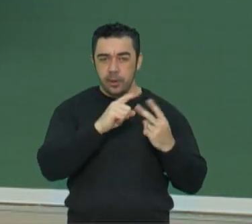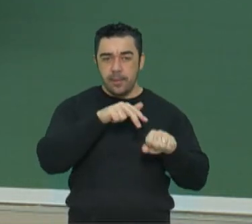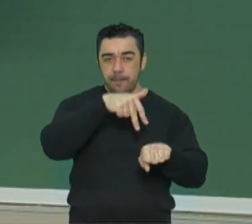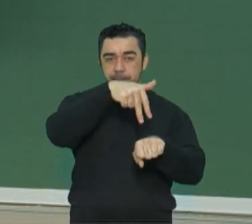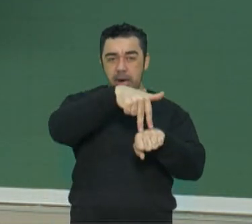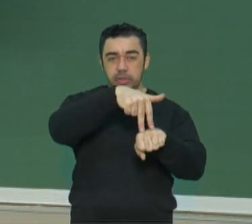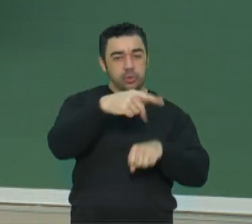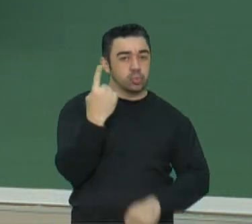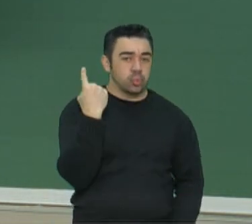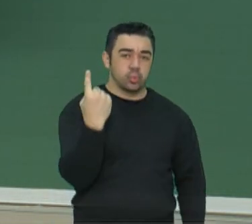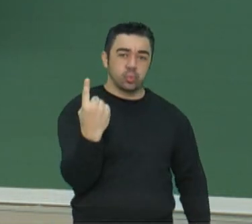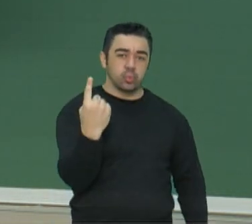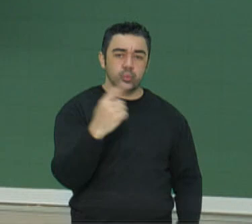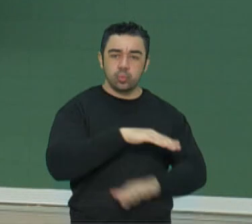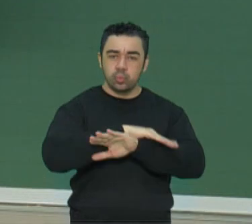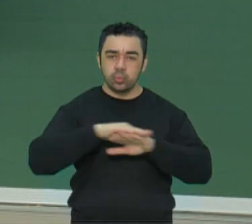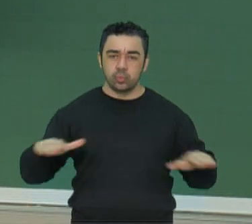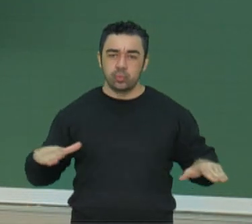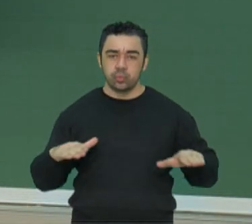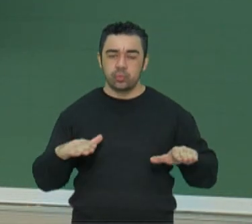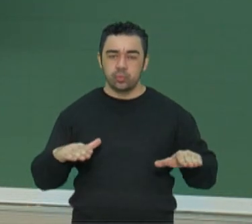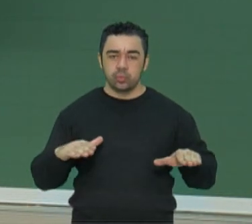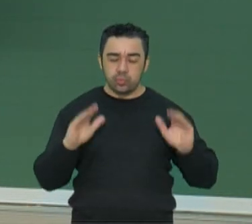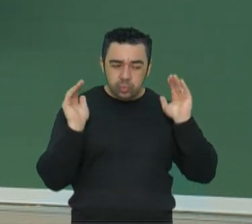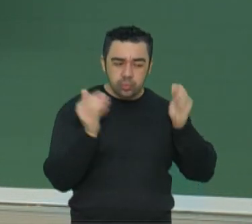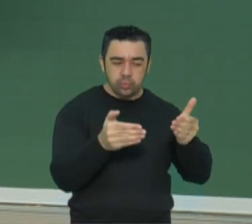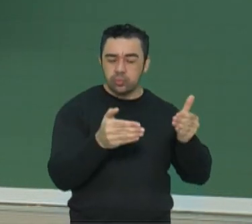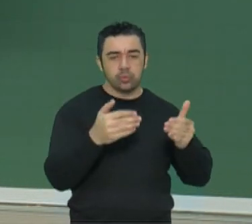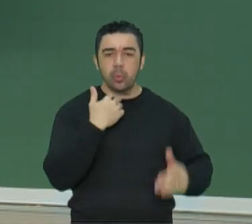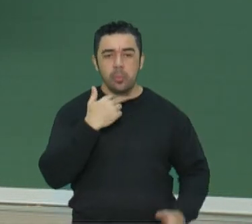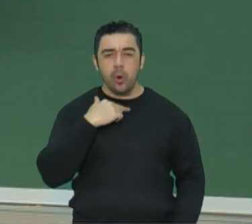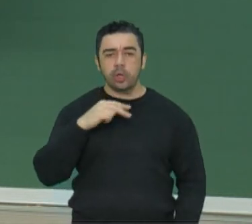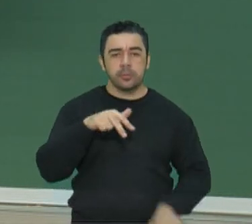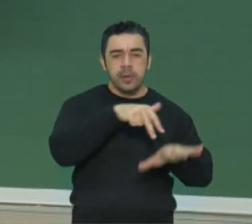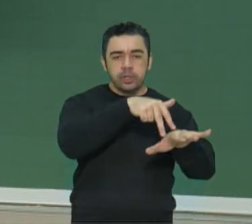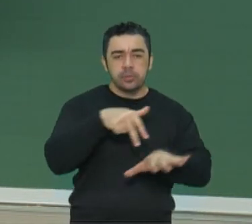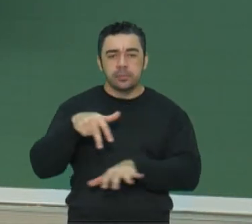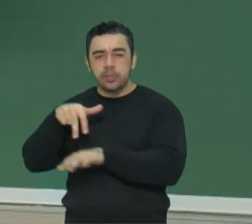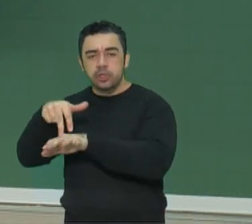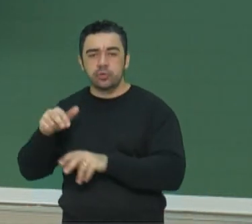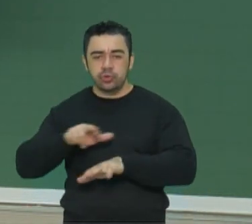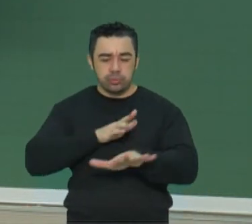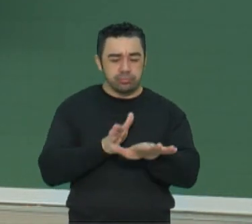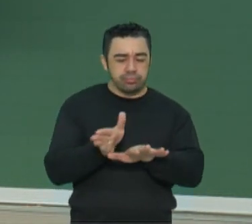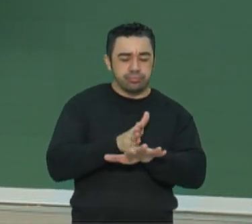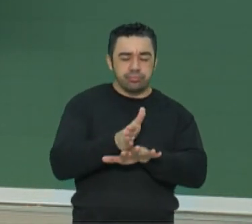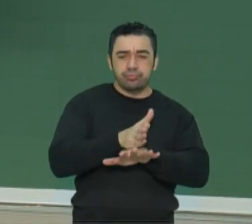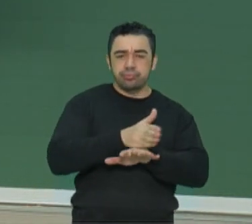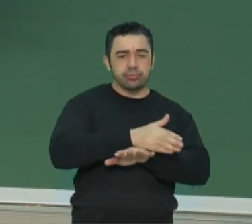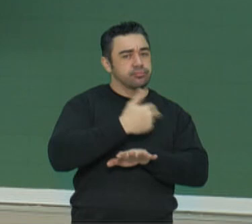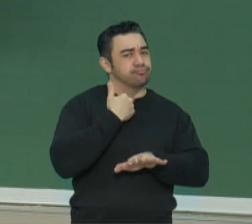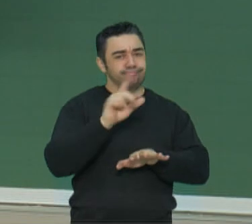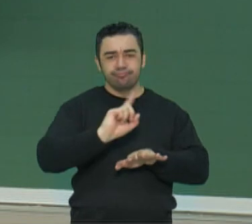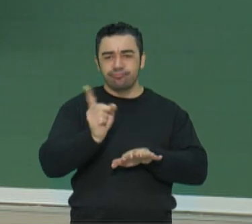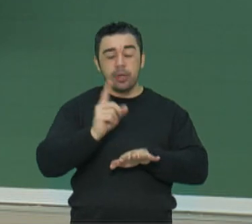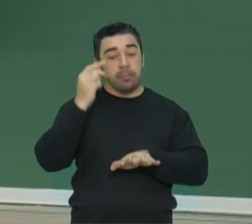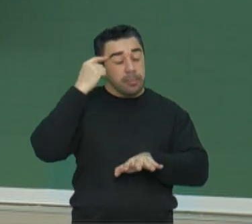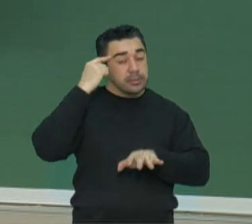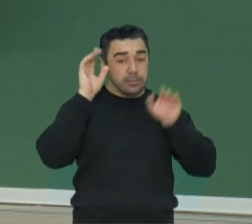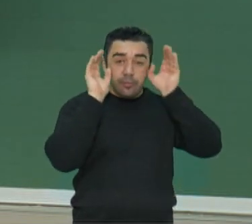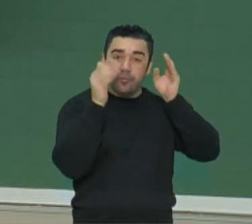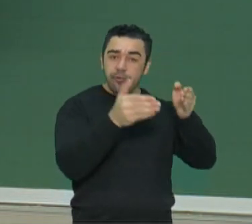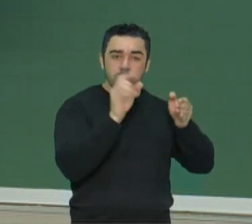único. Só pode se pensar como o partido do líder pensa. Nenhum pensamento fora do governo poderia haver.